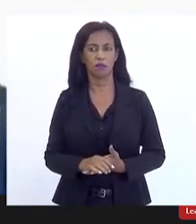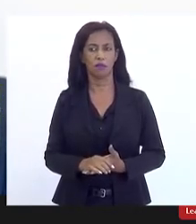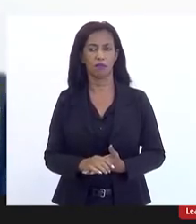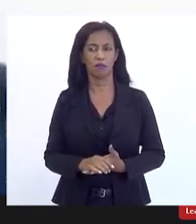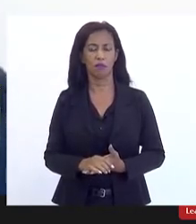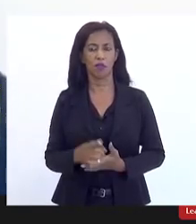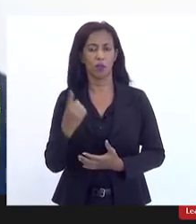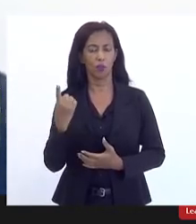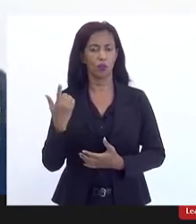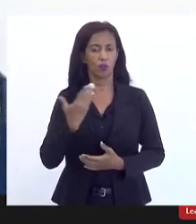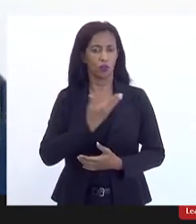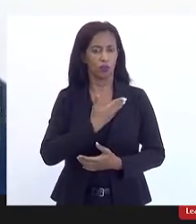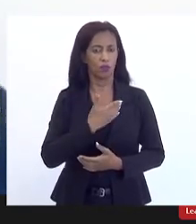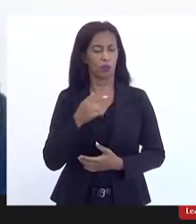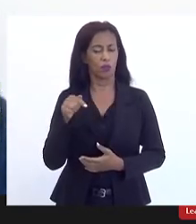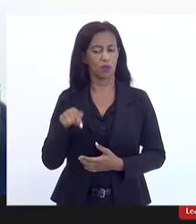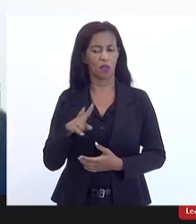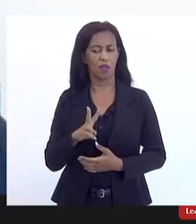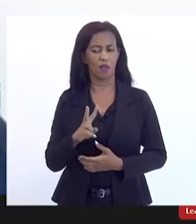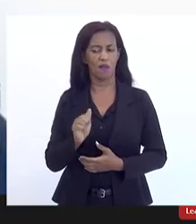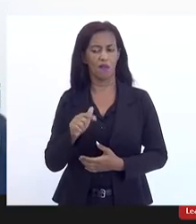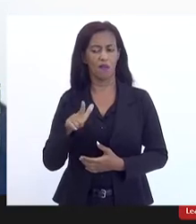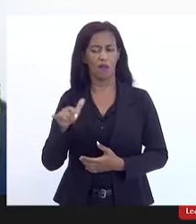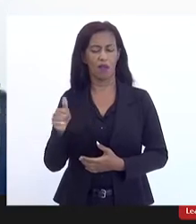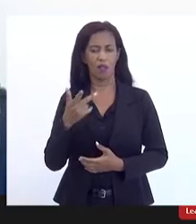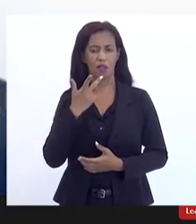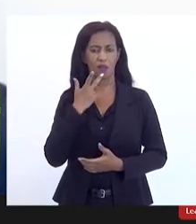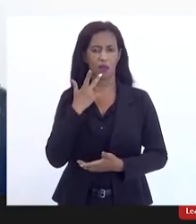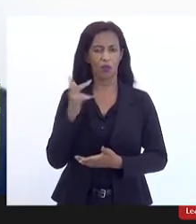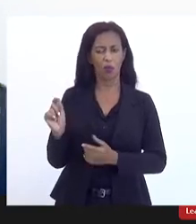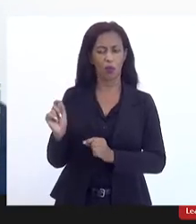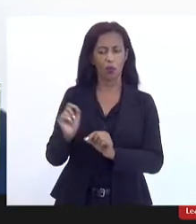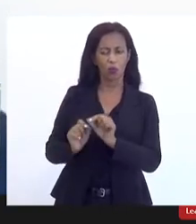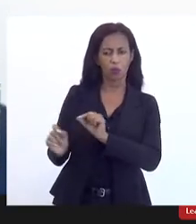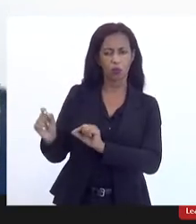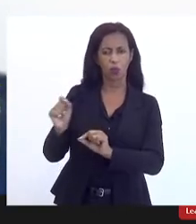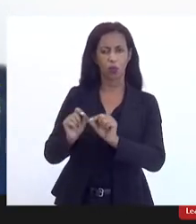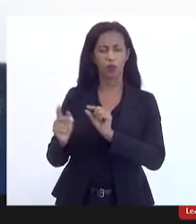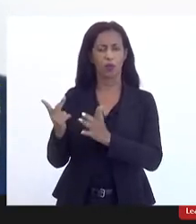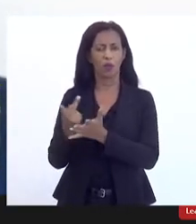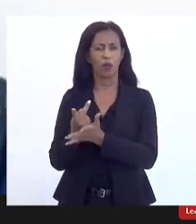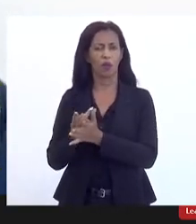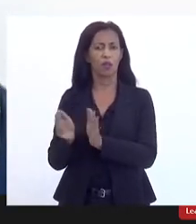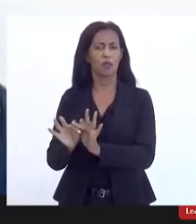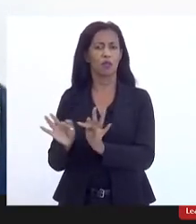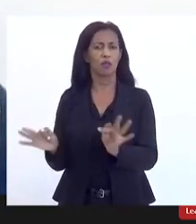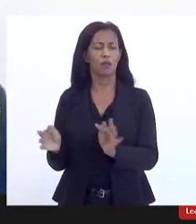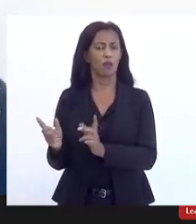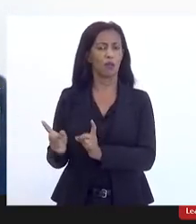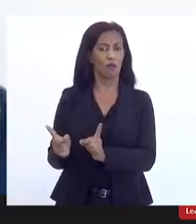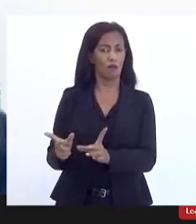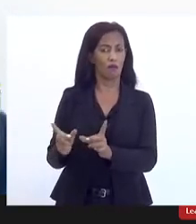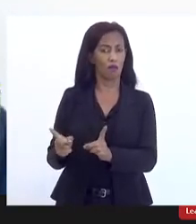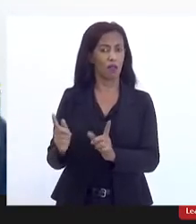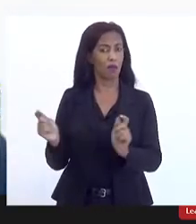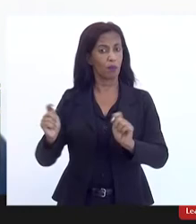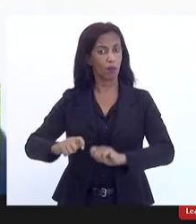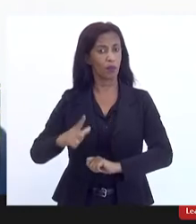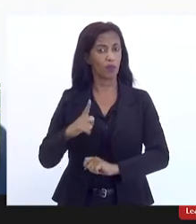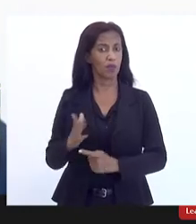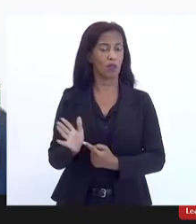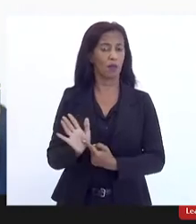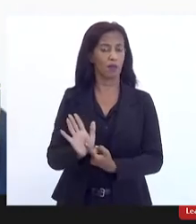um dos colegas aqui de Valença falou do desenho que está sendo feito que é o desenho simplesmente da concessão poderia ser